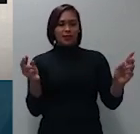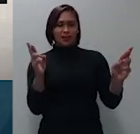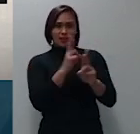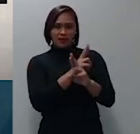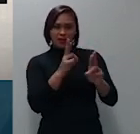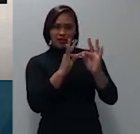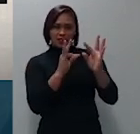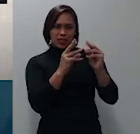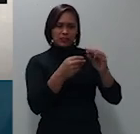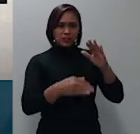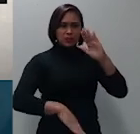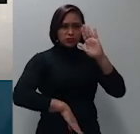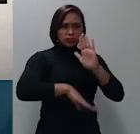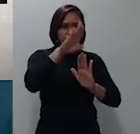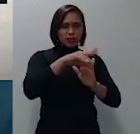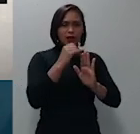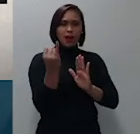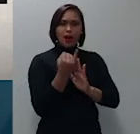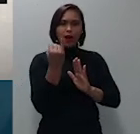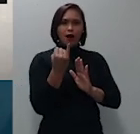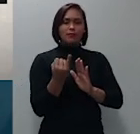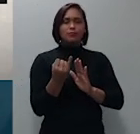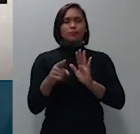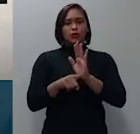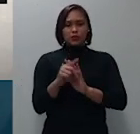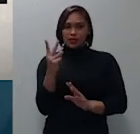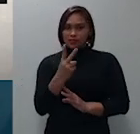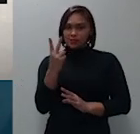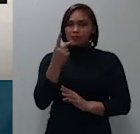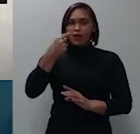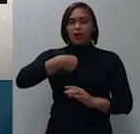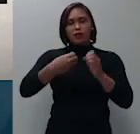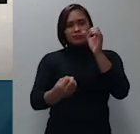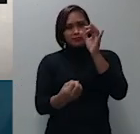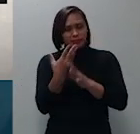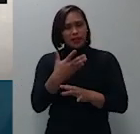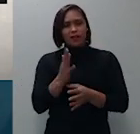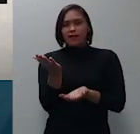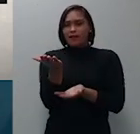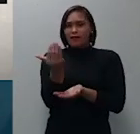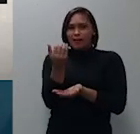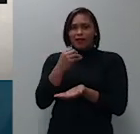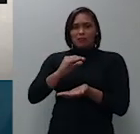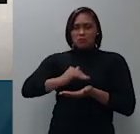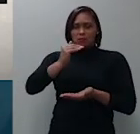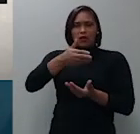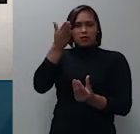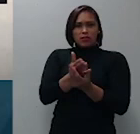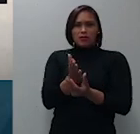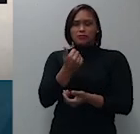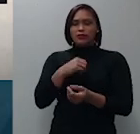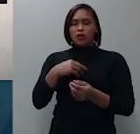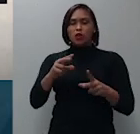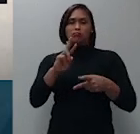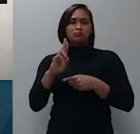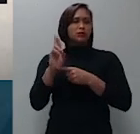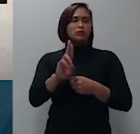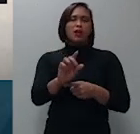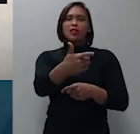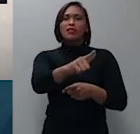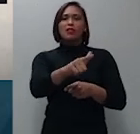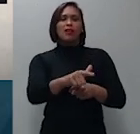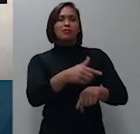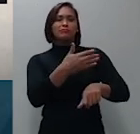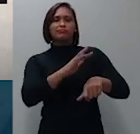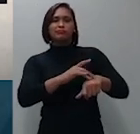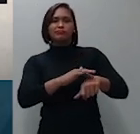importância ainda que revista da natureza alimentar seu titular não faz justo ao tratamento de privilegiado